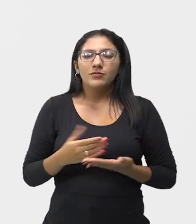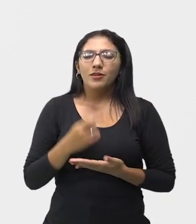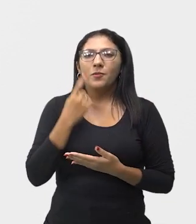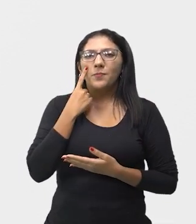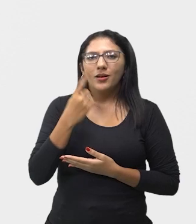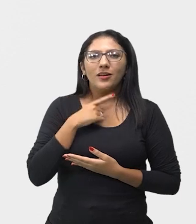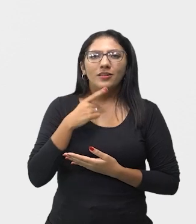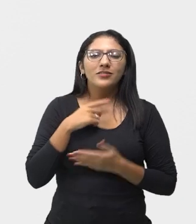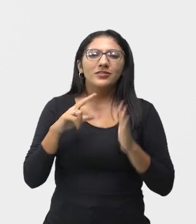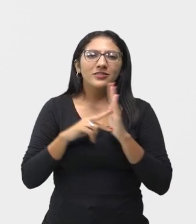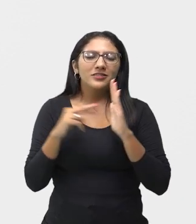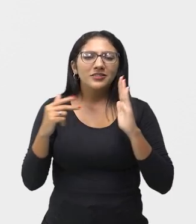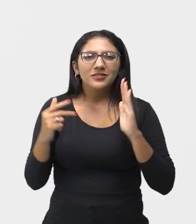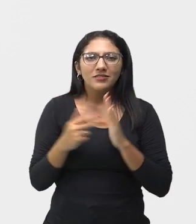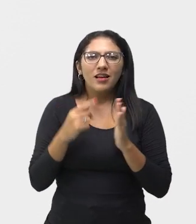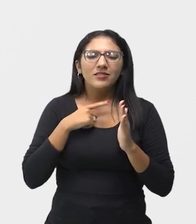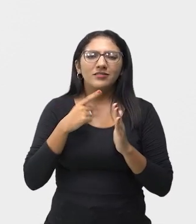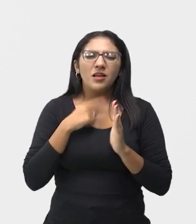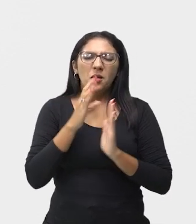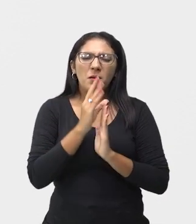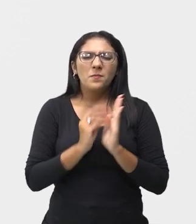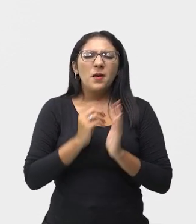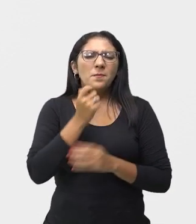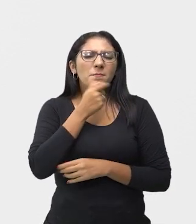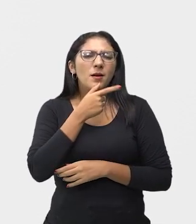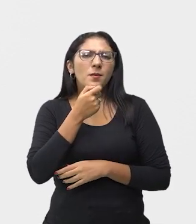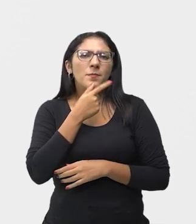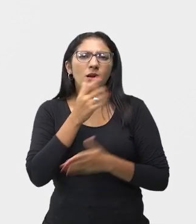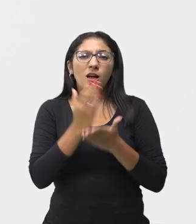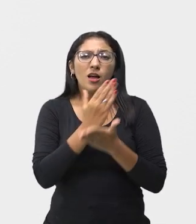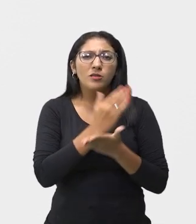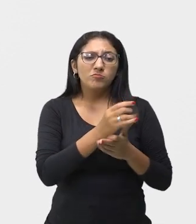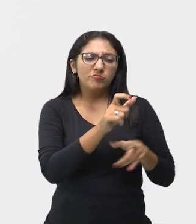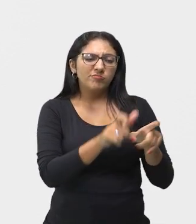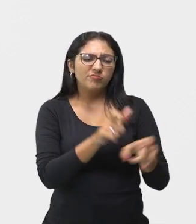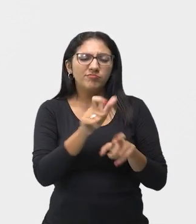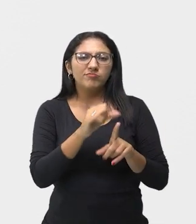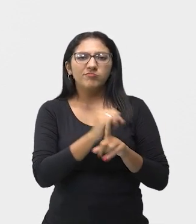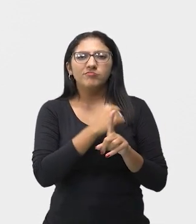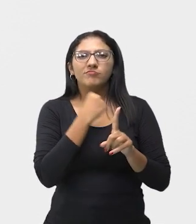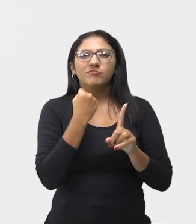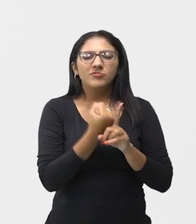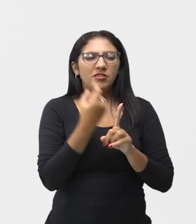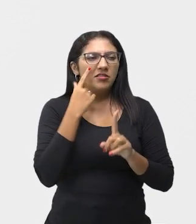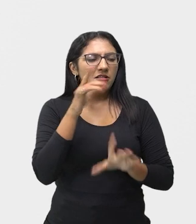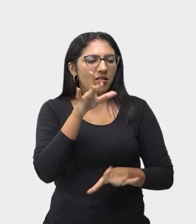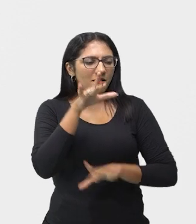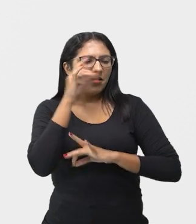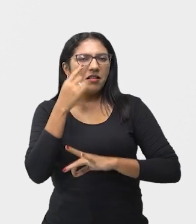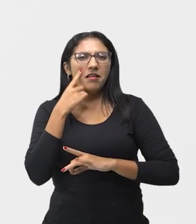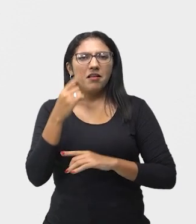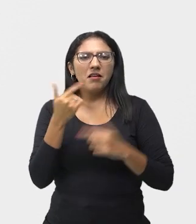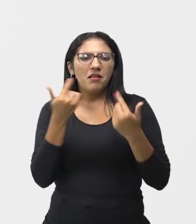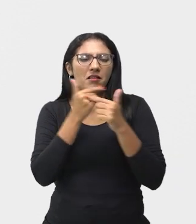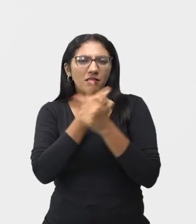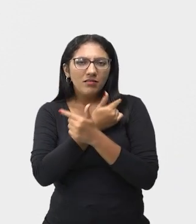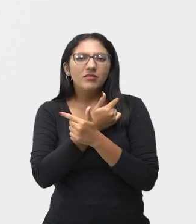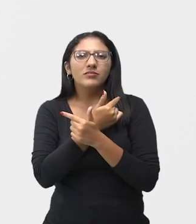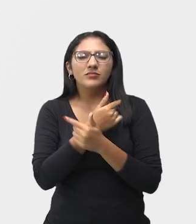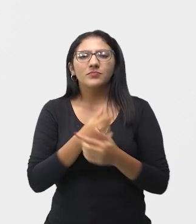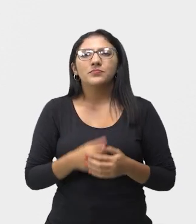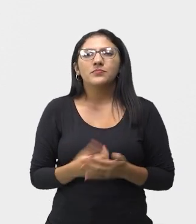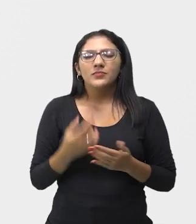faziam, ou seja, eles imitavam algumas pessoas da sociedade através dessas caricaturas. Então,